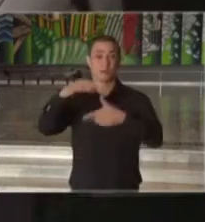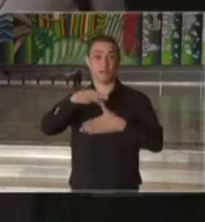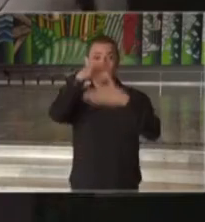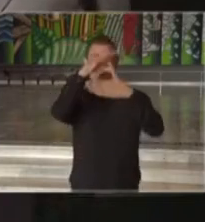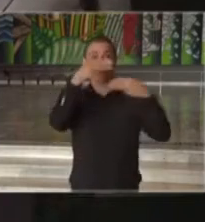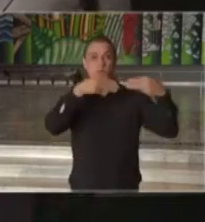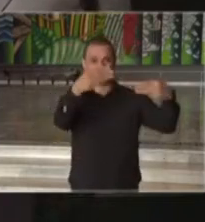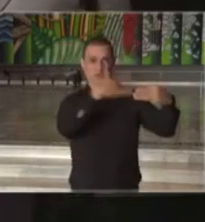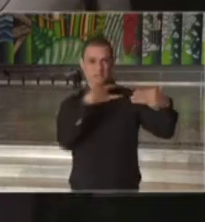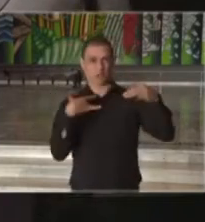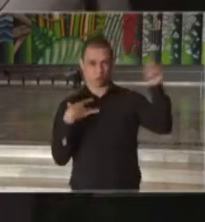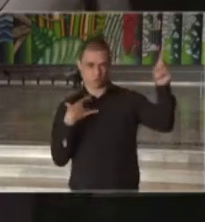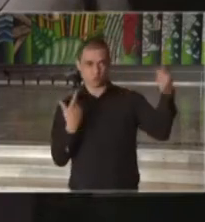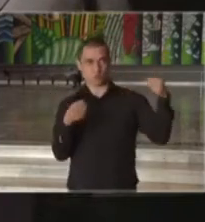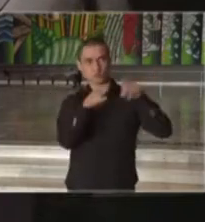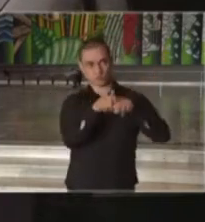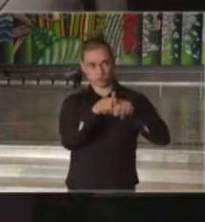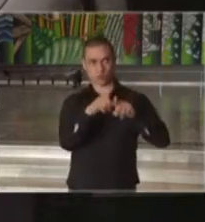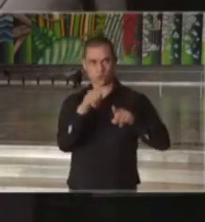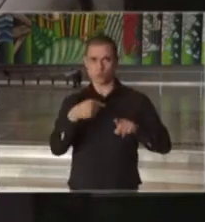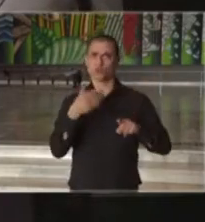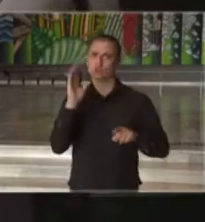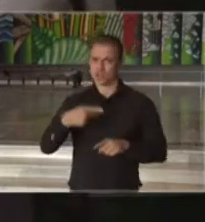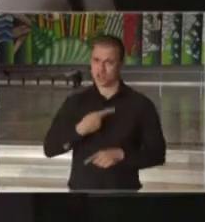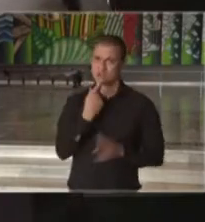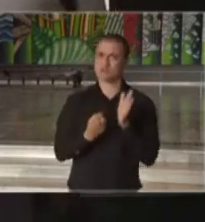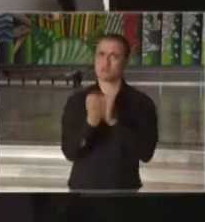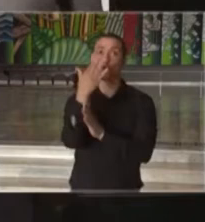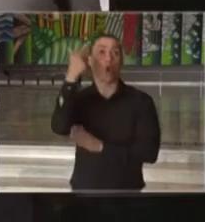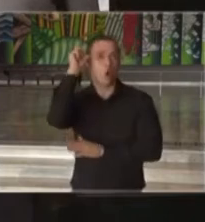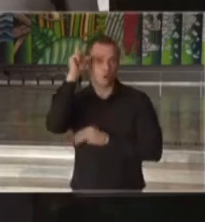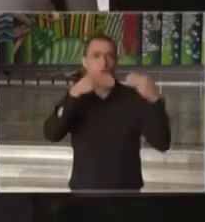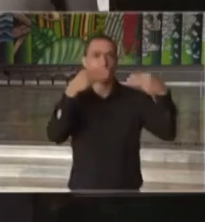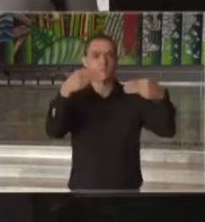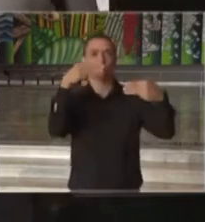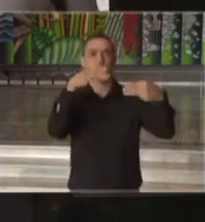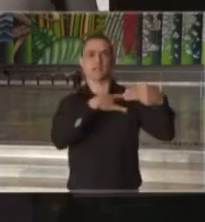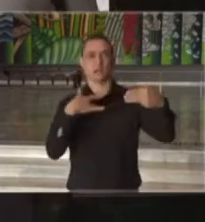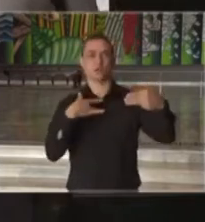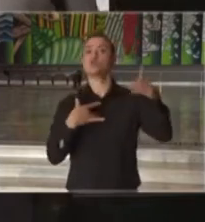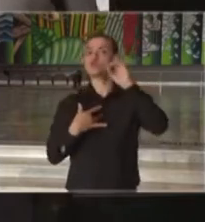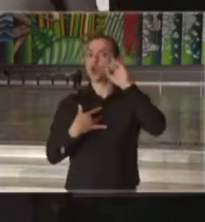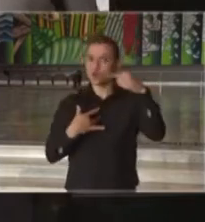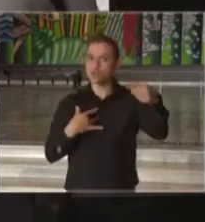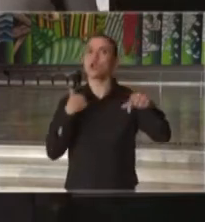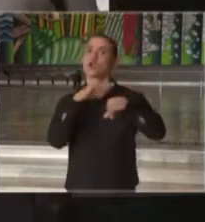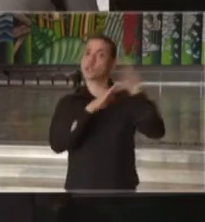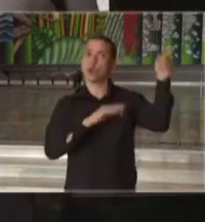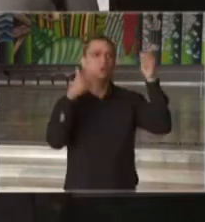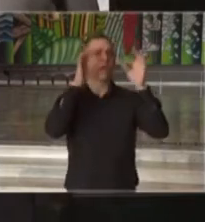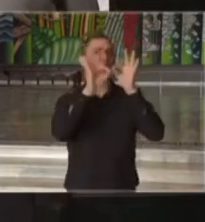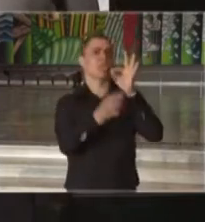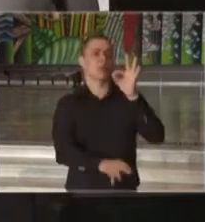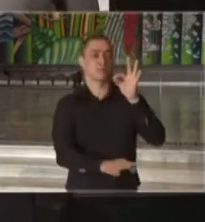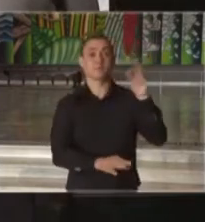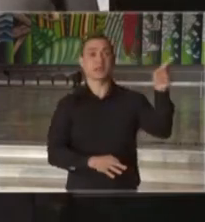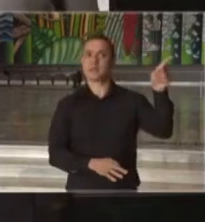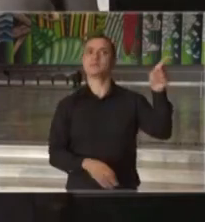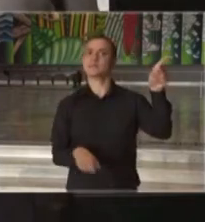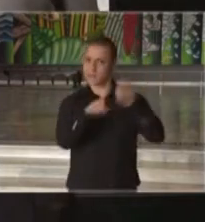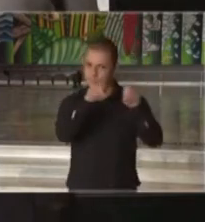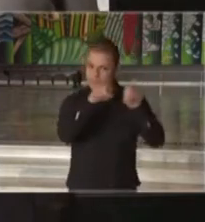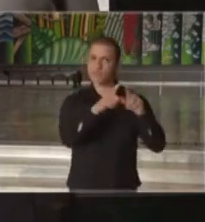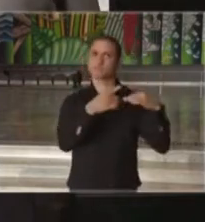Ministério da Saúde, como tem sido. Eu ontem falei longamente com o ministro da Saúde, Mandetta, aliás, tem falado com ele todos os dias, e o mesmo não tem sido